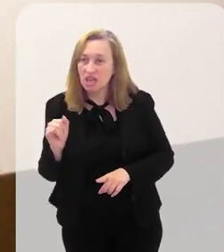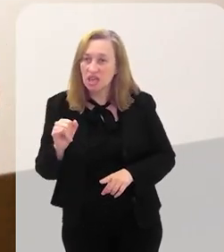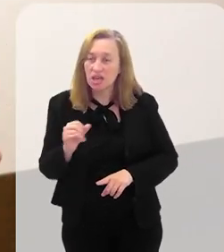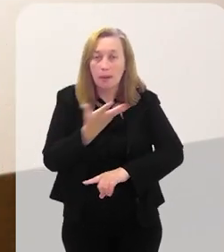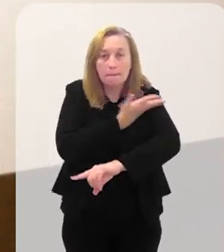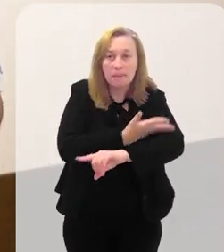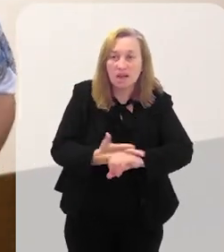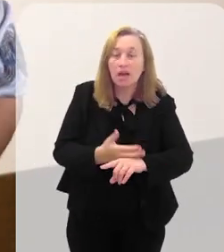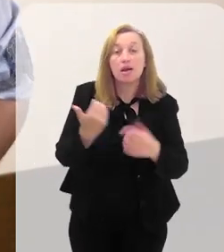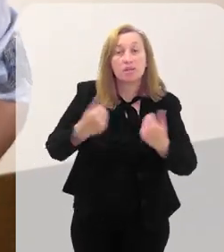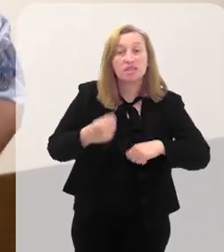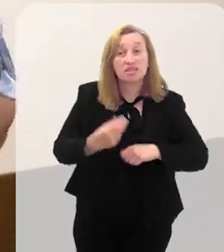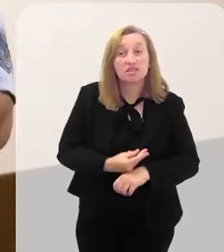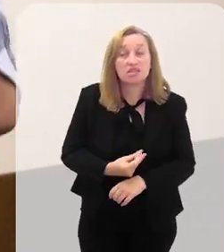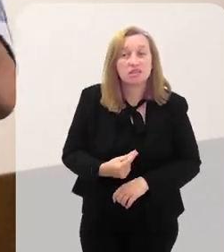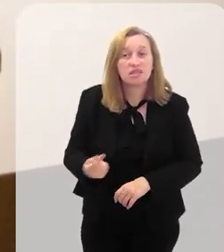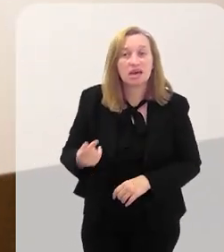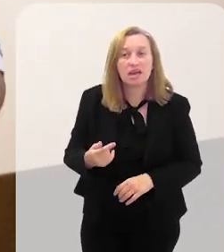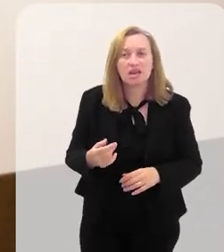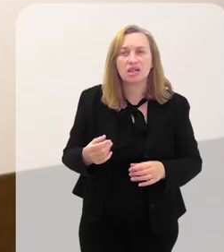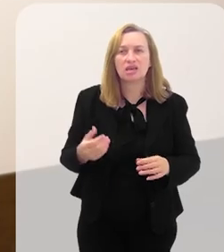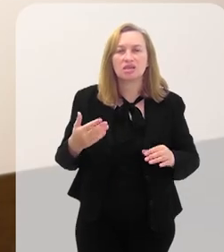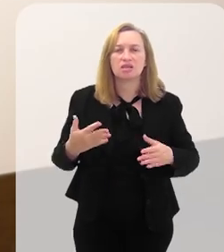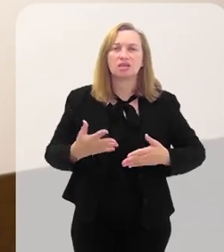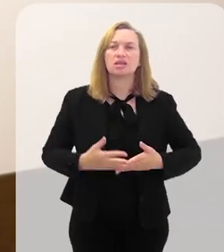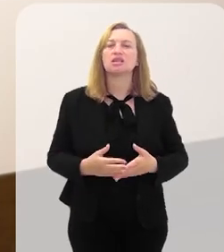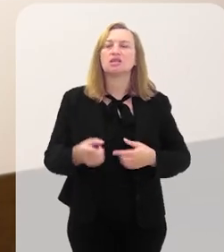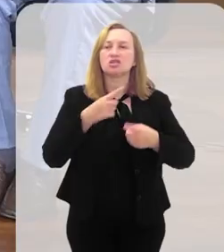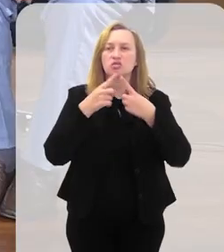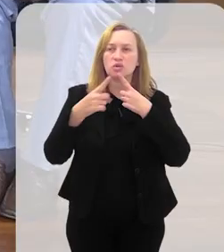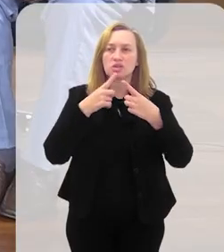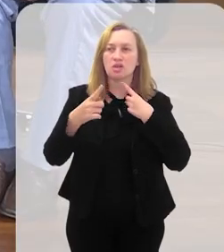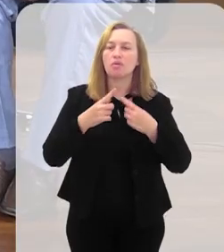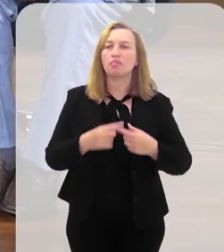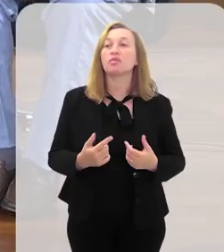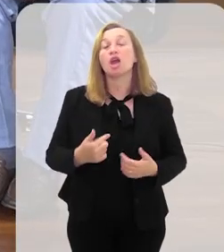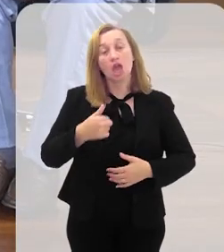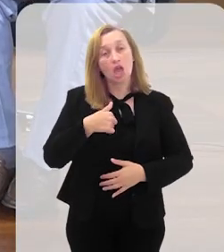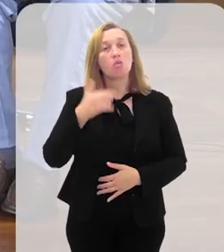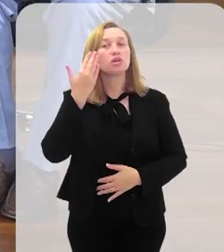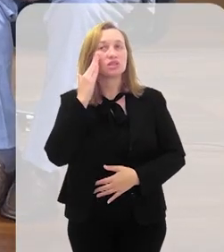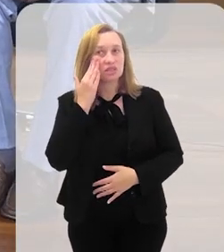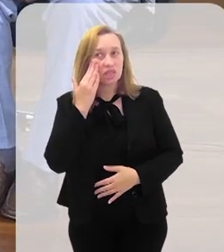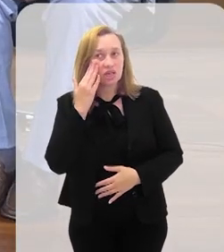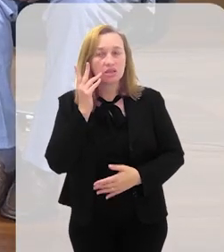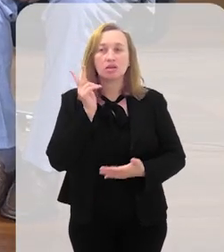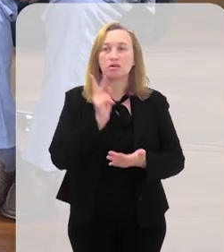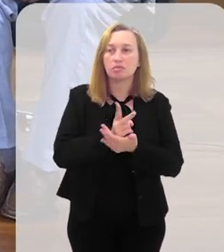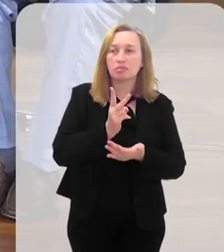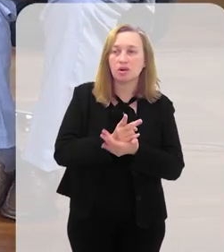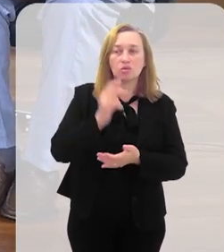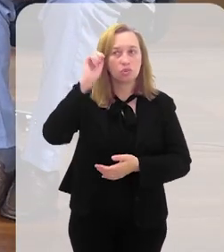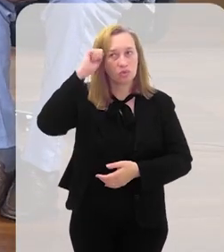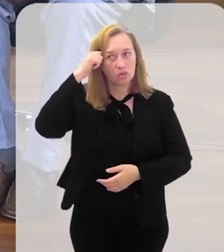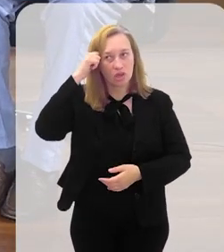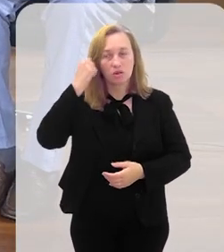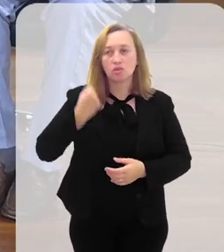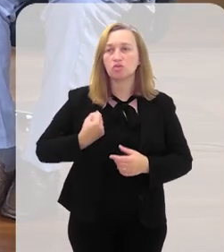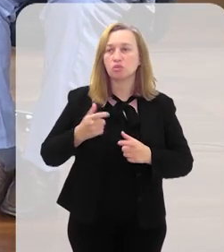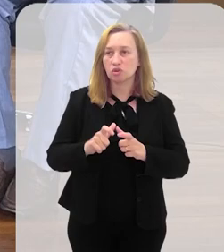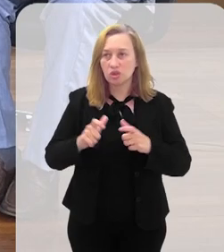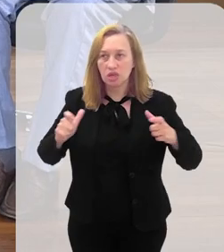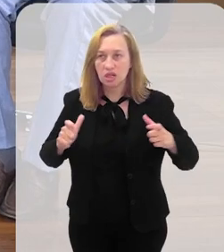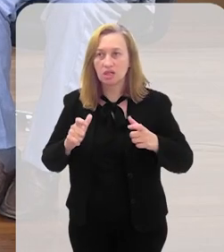Nós temos que sair dessa armadilha. Temos que sair desse debate muito claramente com relação a isso. Agora, eu compreendo que, embora os negros são maioria na sociedade